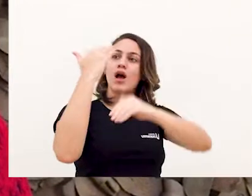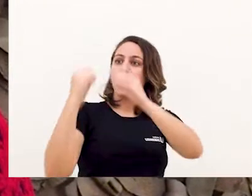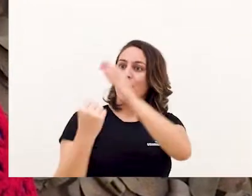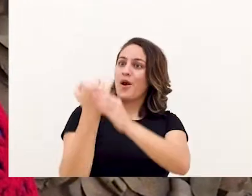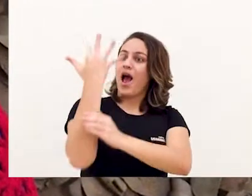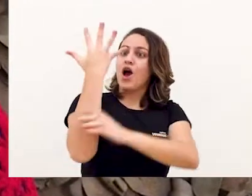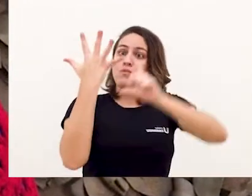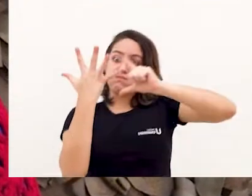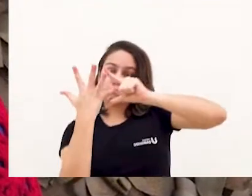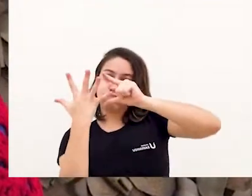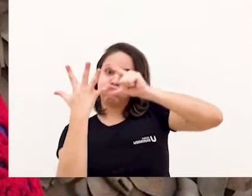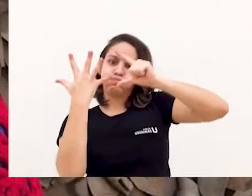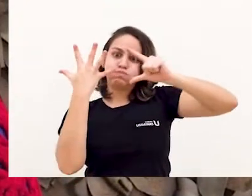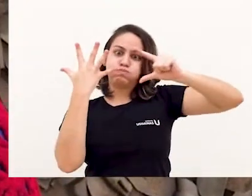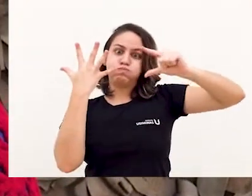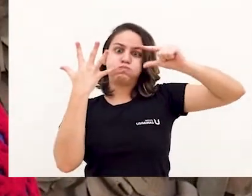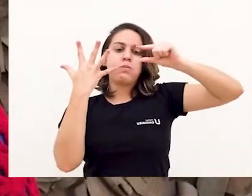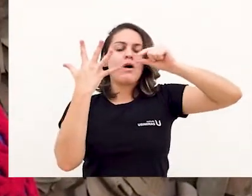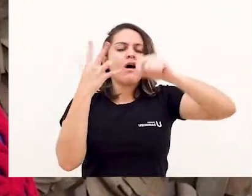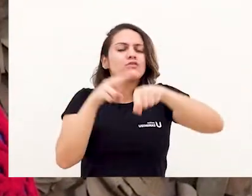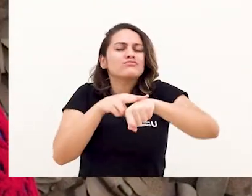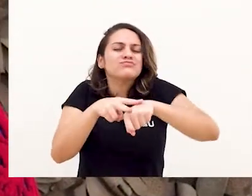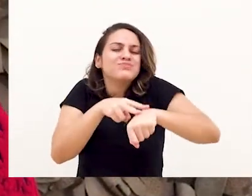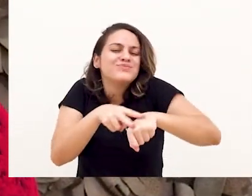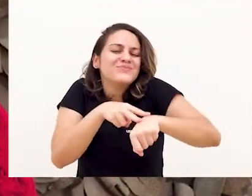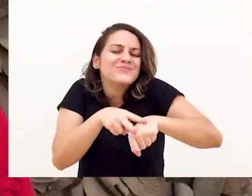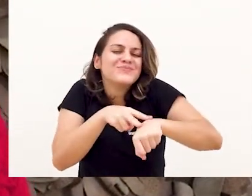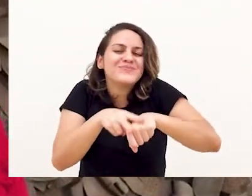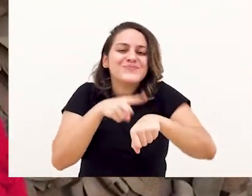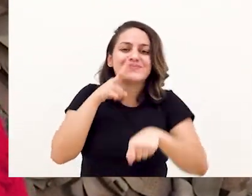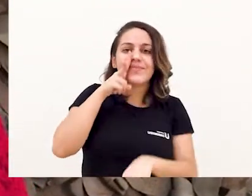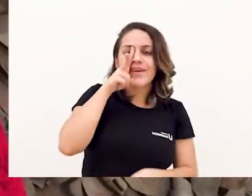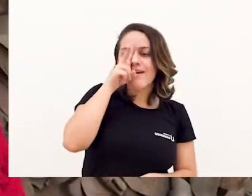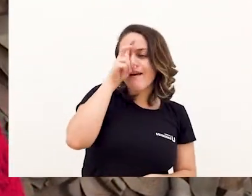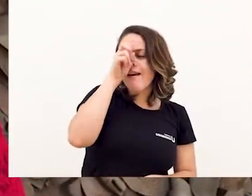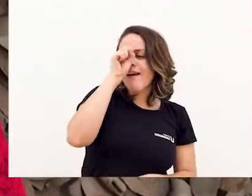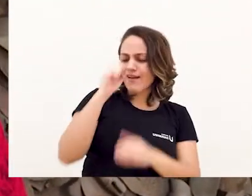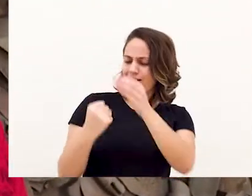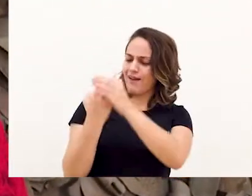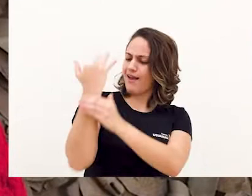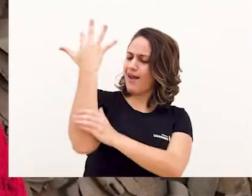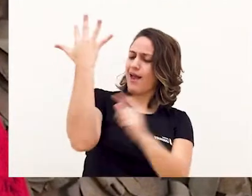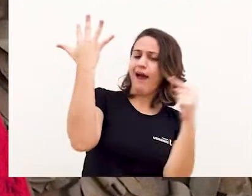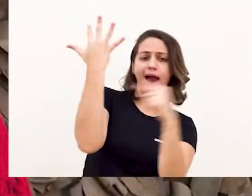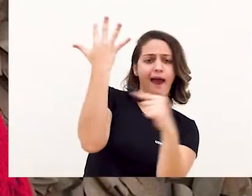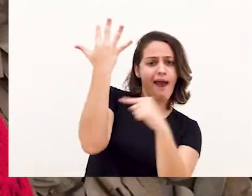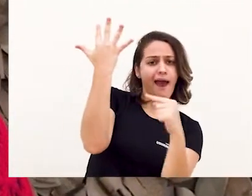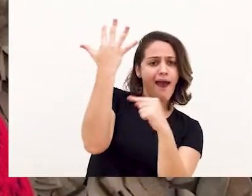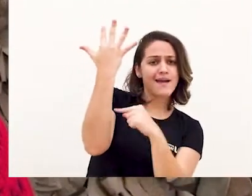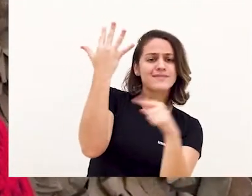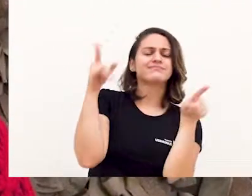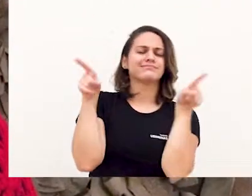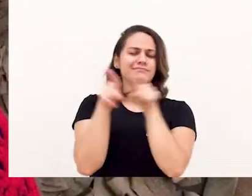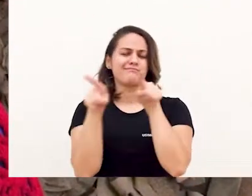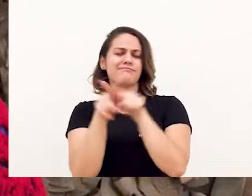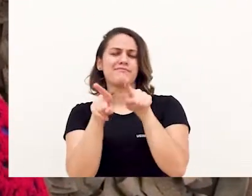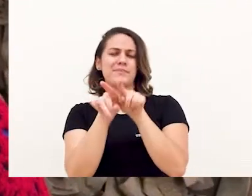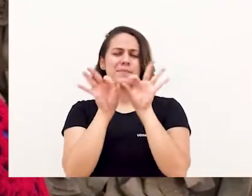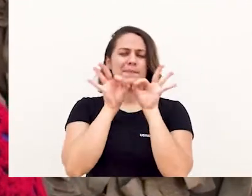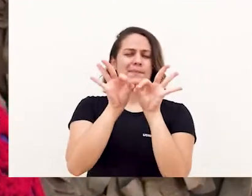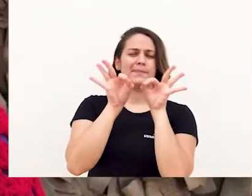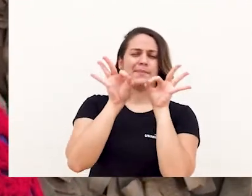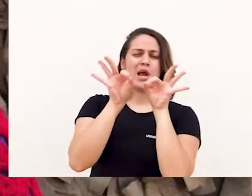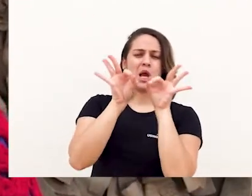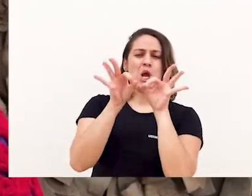verde profundo e suave. A árvore onde elas moravam também se transformou numa das mais